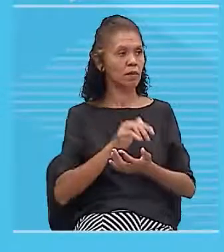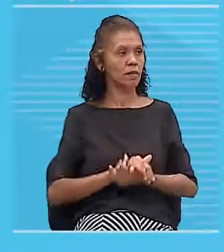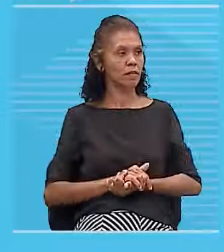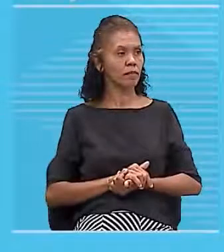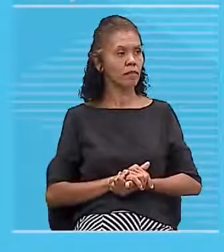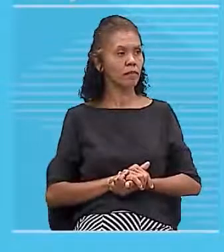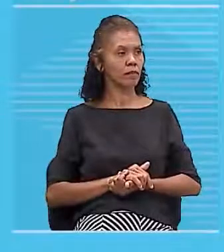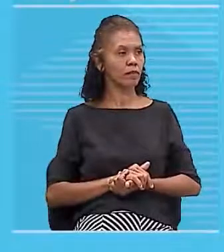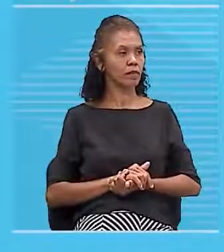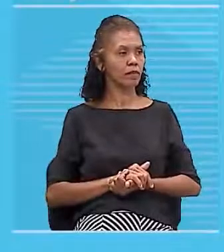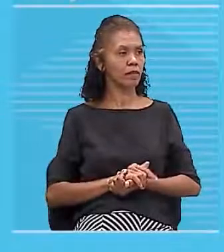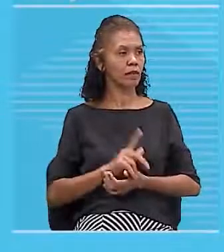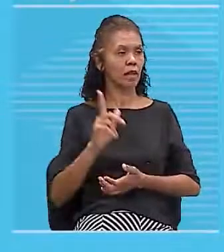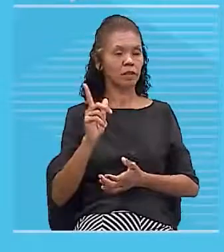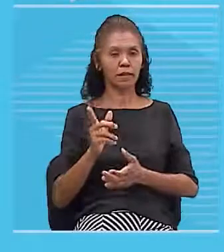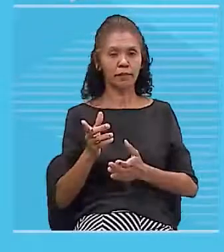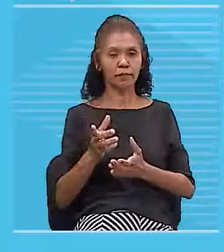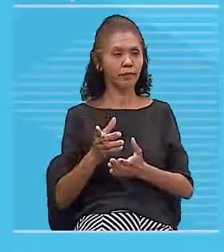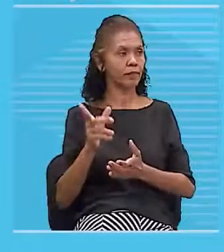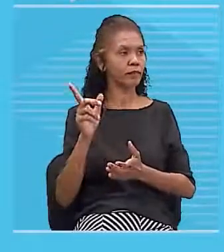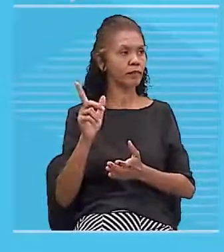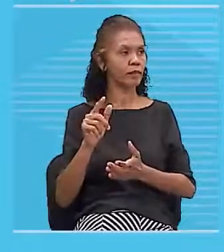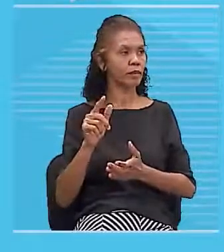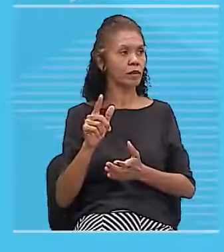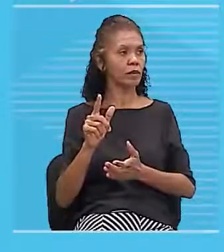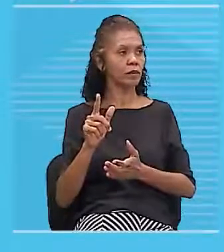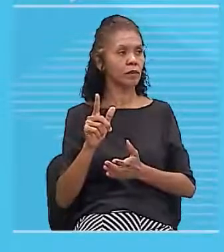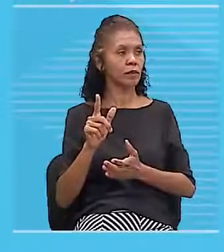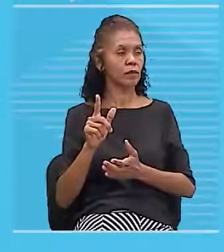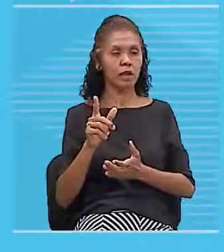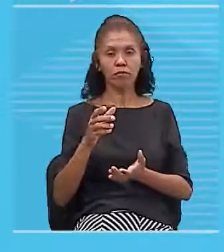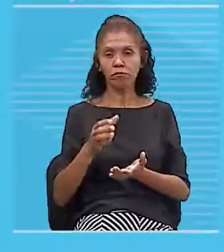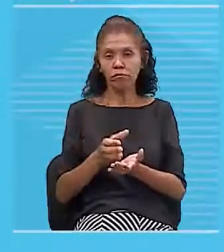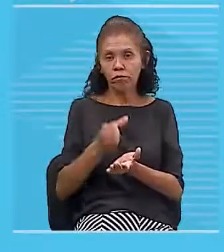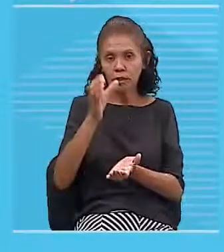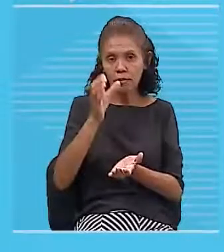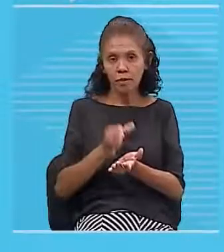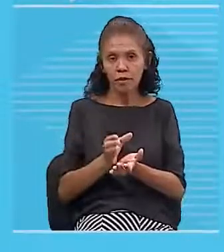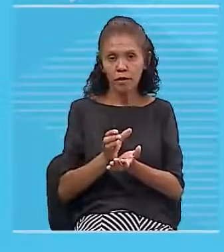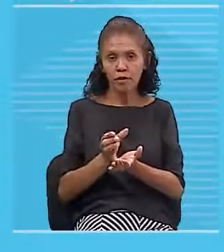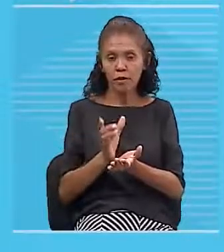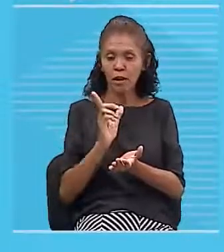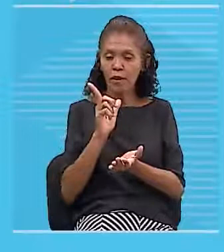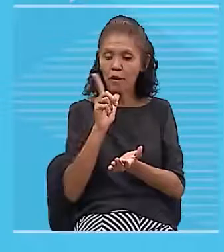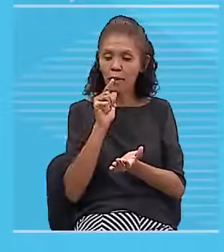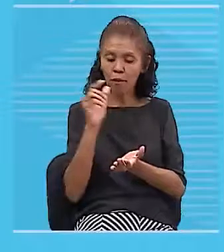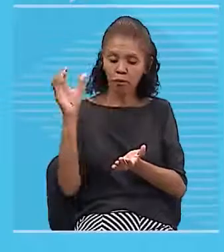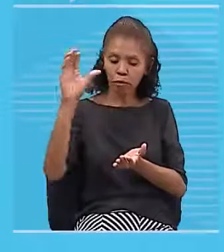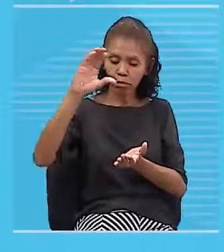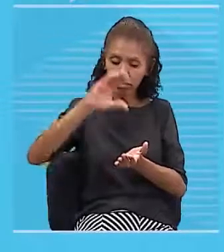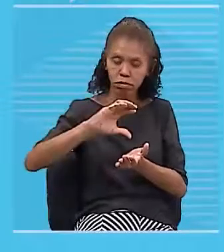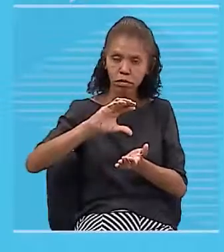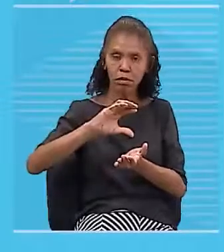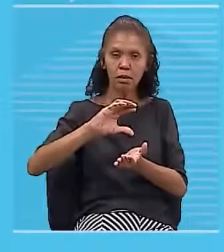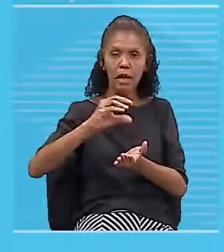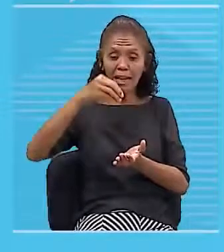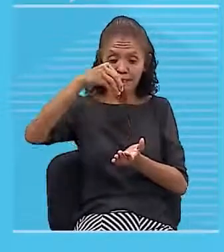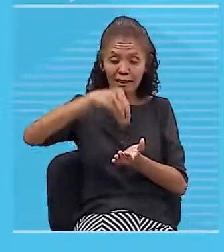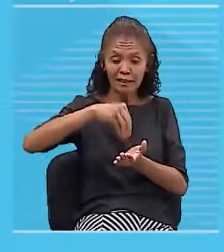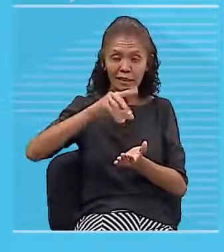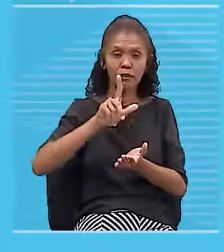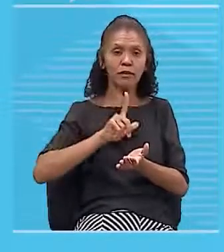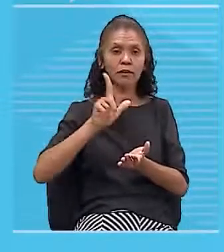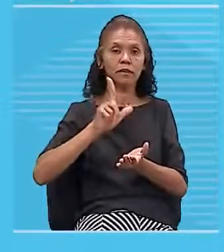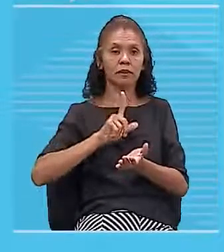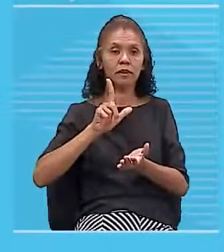e que ela está flutuando dentro de um líquido que se encontra num recipiente e aí essa plaquinha